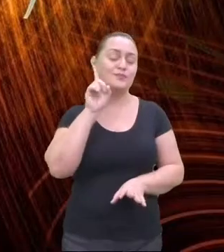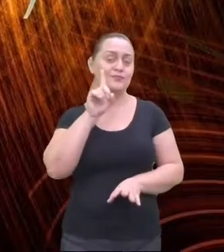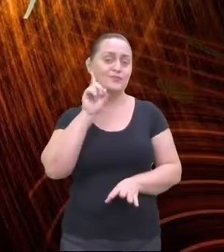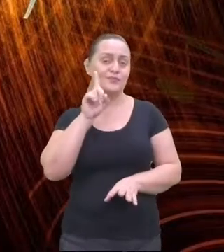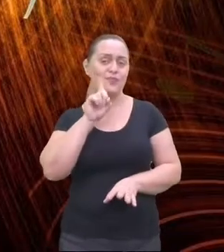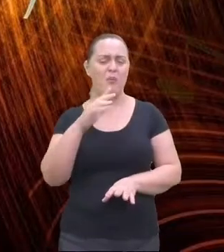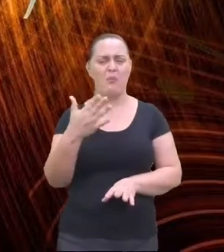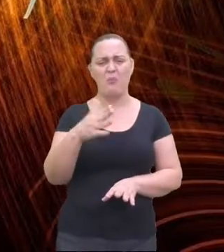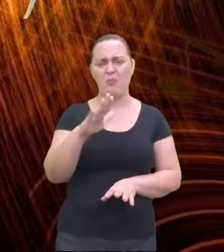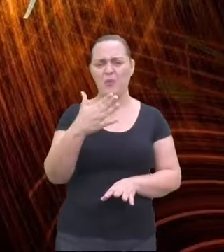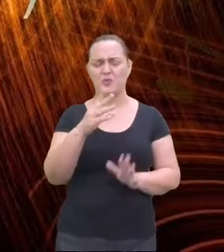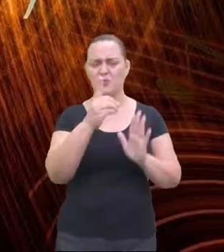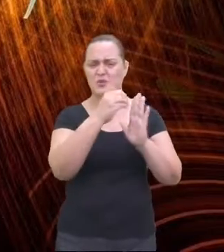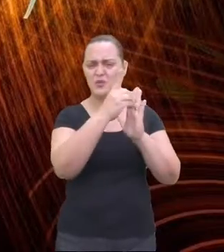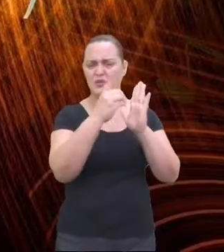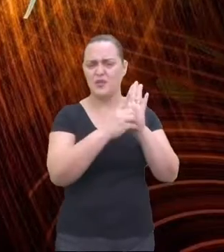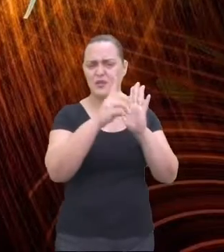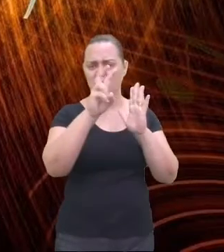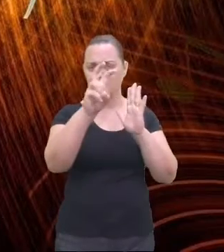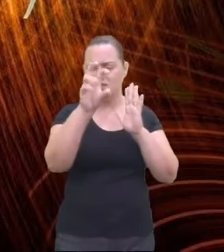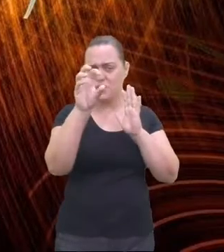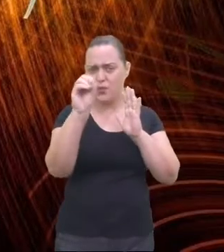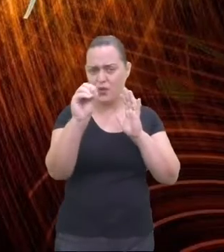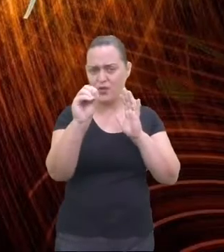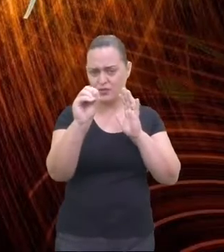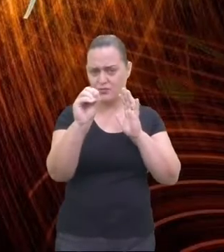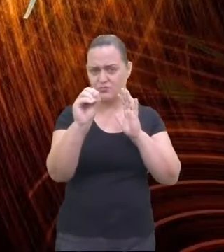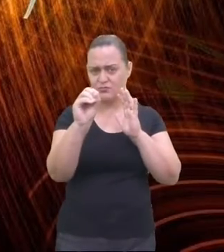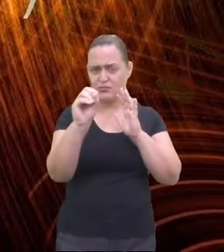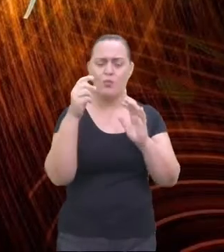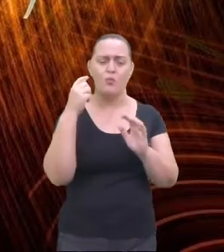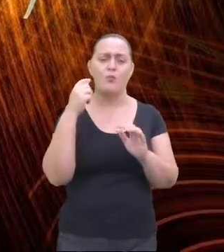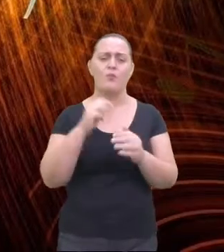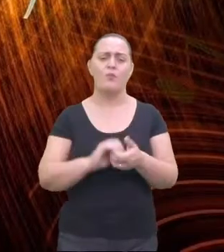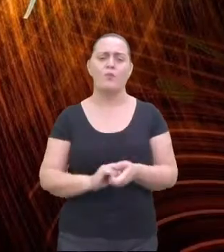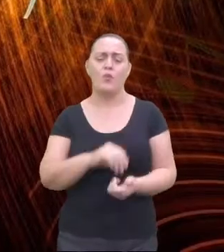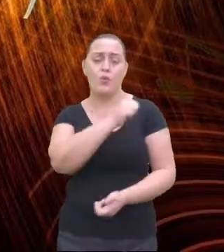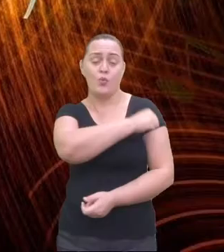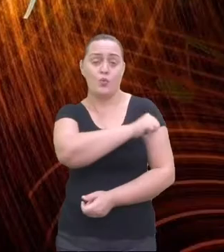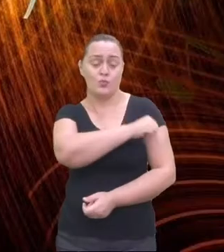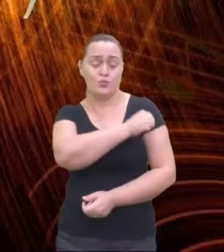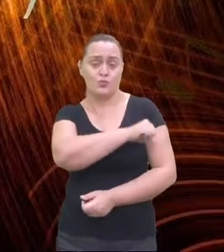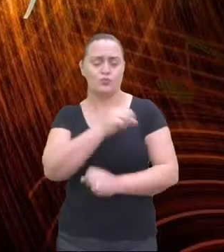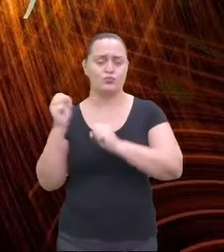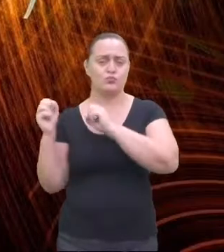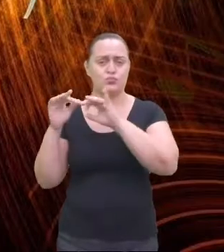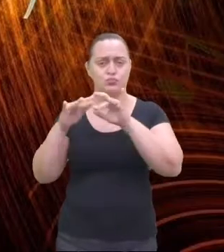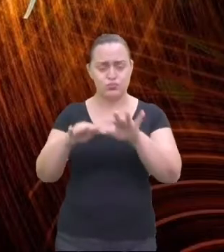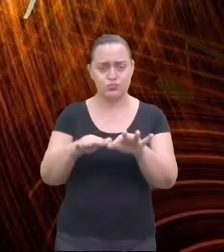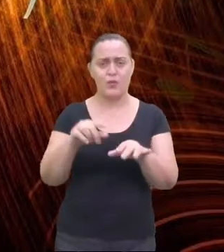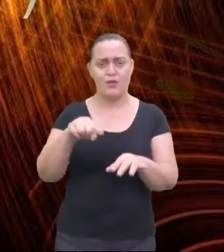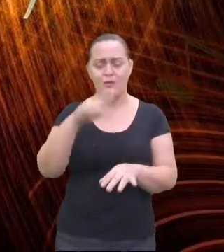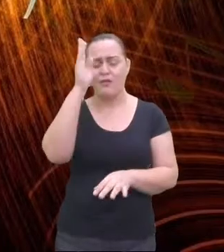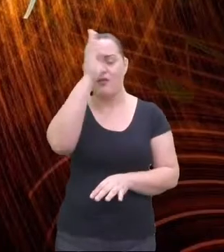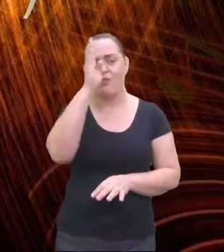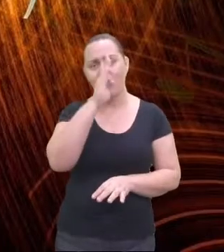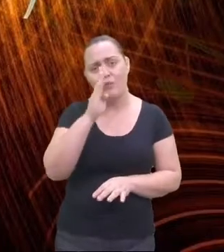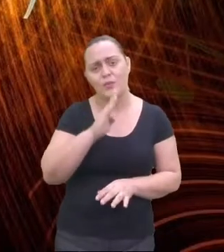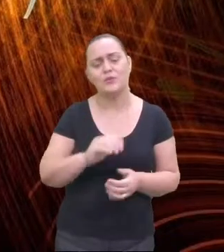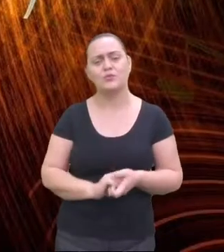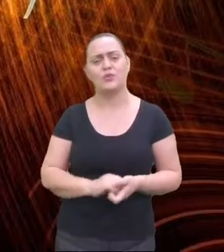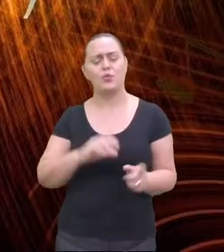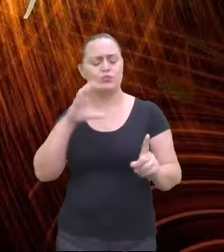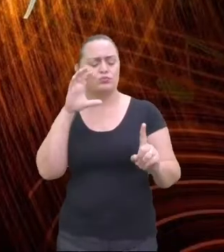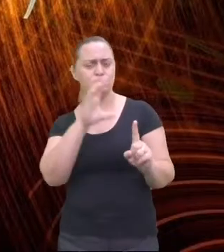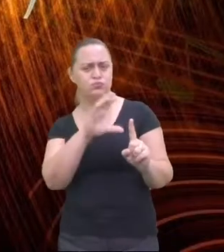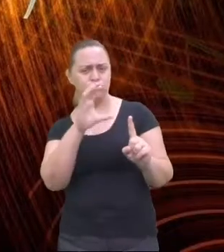50, no Rio de Janeiro. A Bossa Nova se tornou um dos movimentos mais influentes da história da música popular